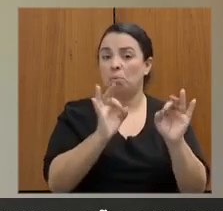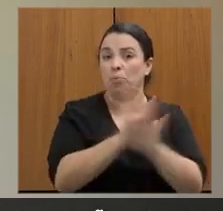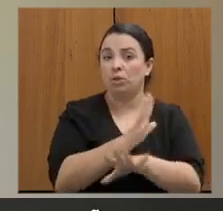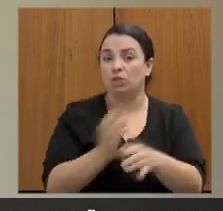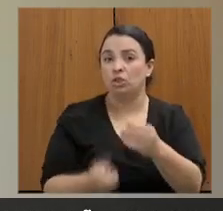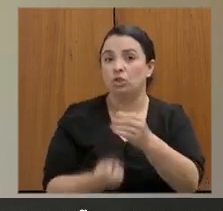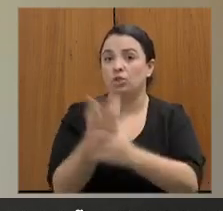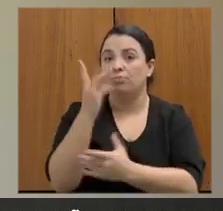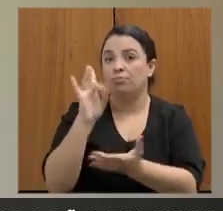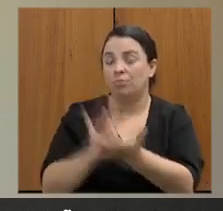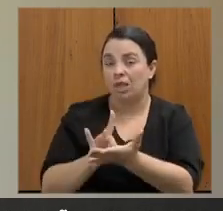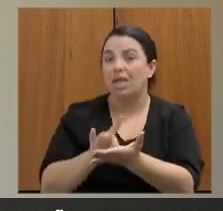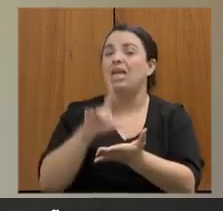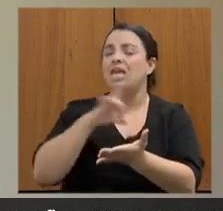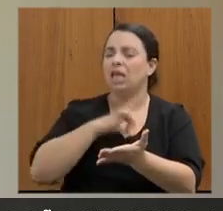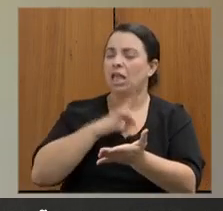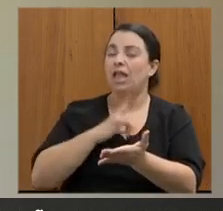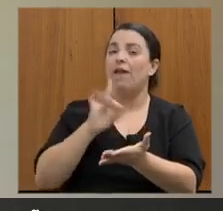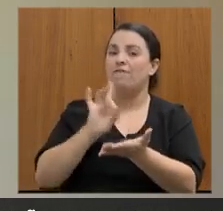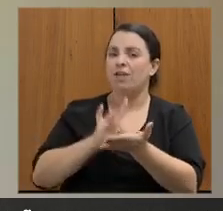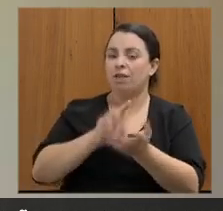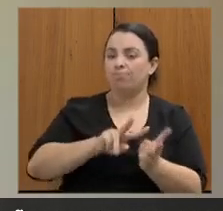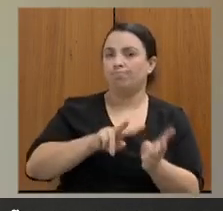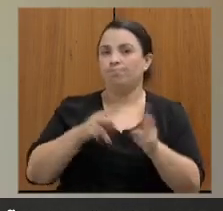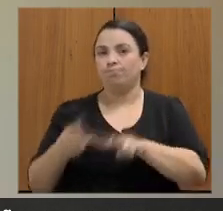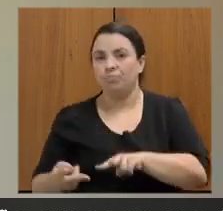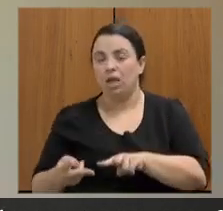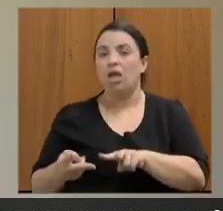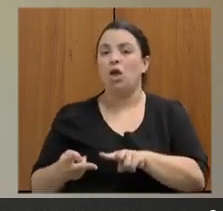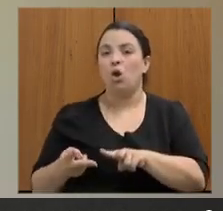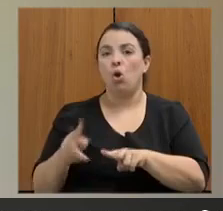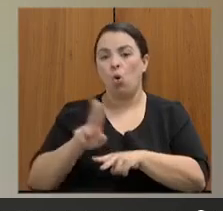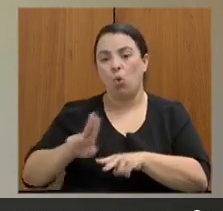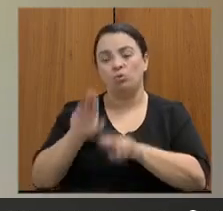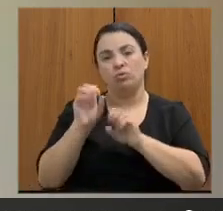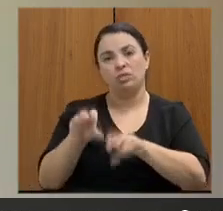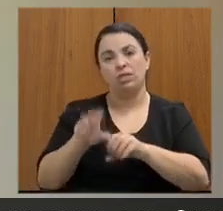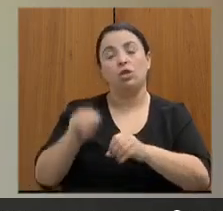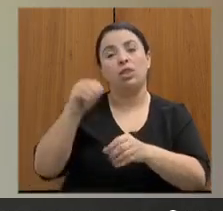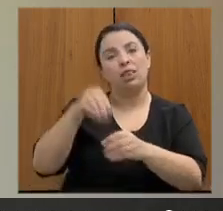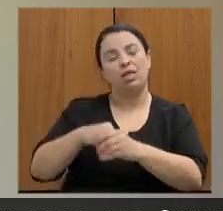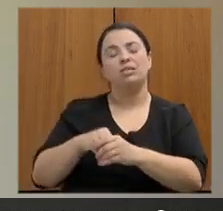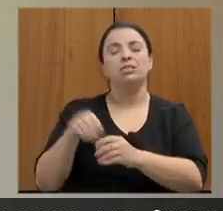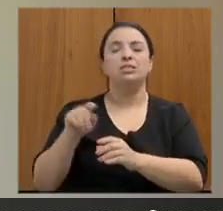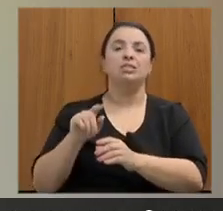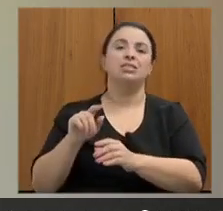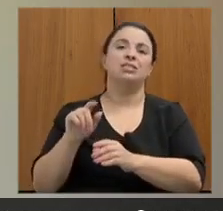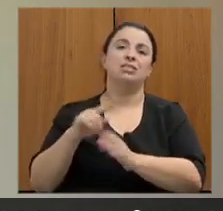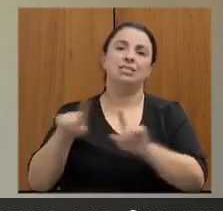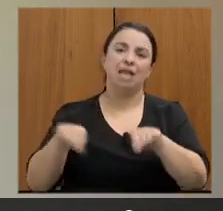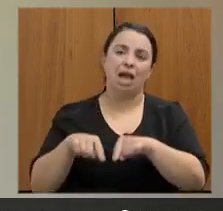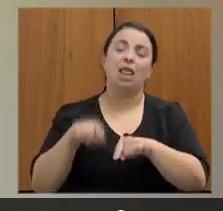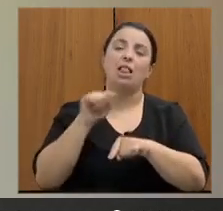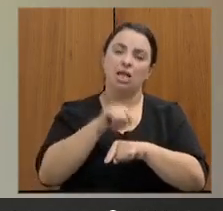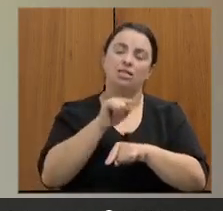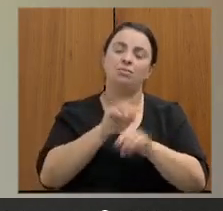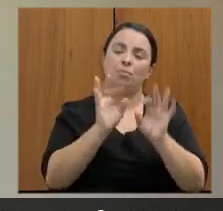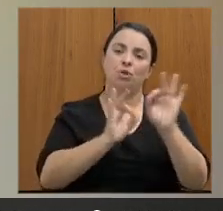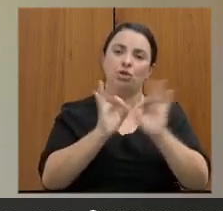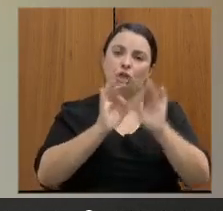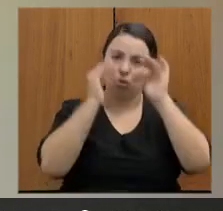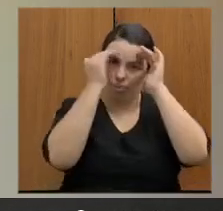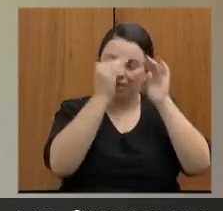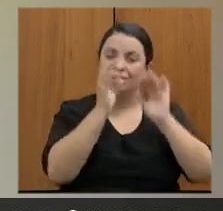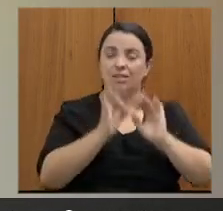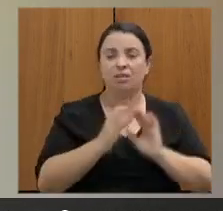também uma real aplicação prática desse importante projeto lamento profundamente essa